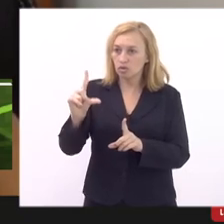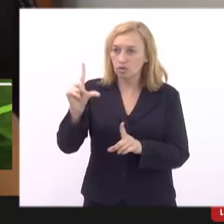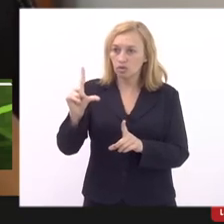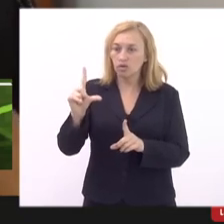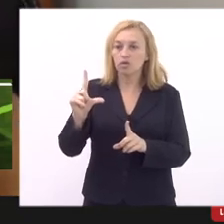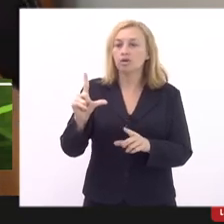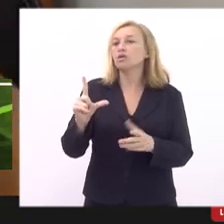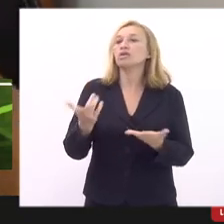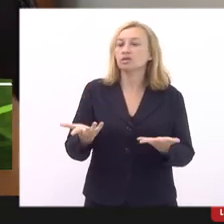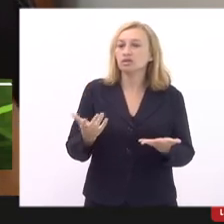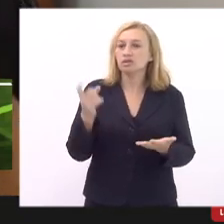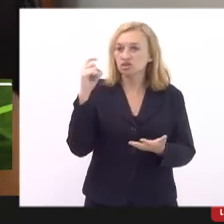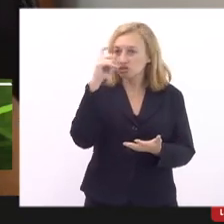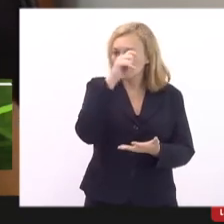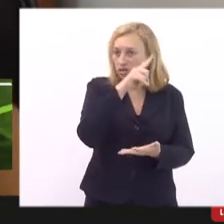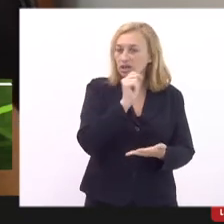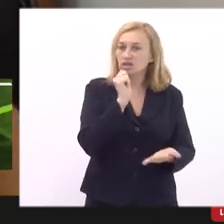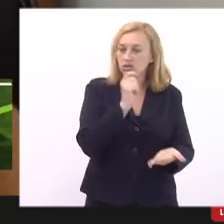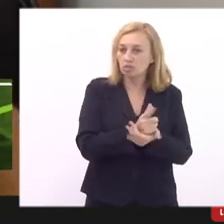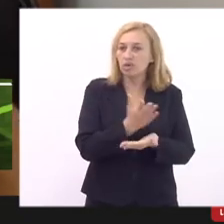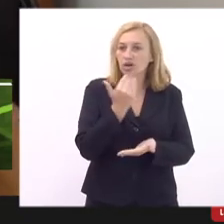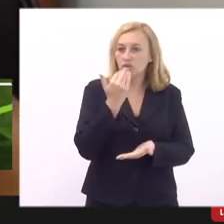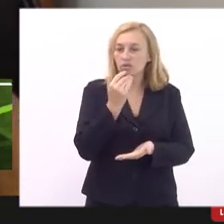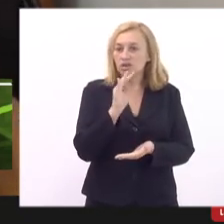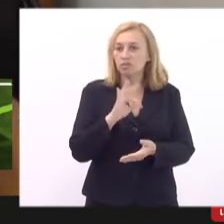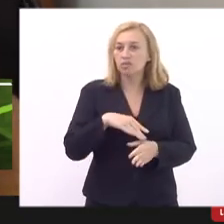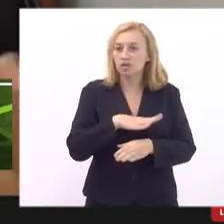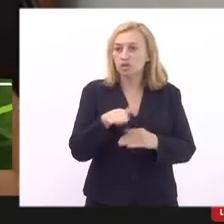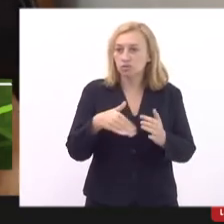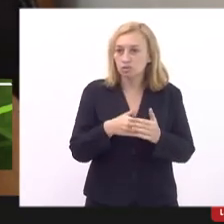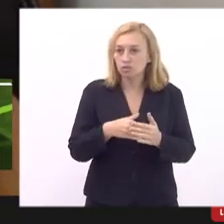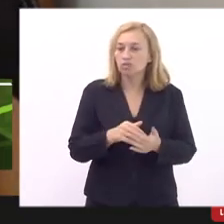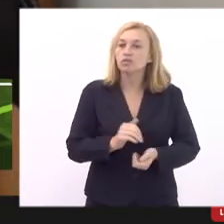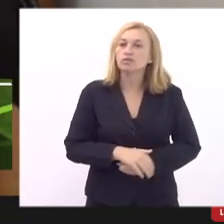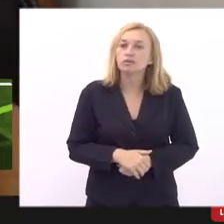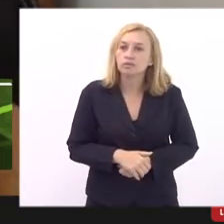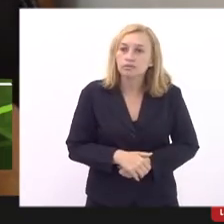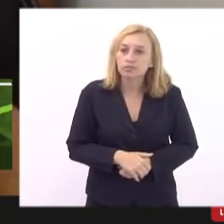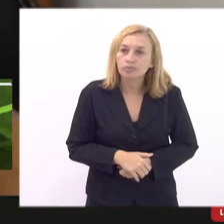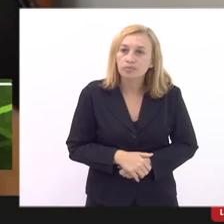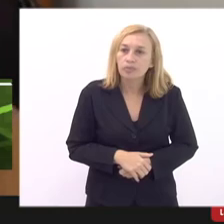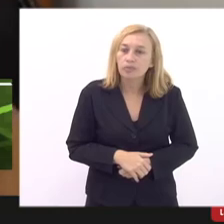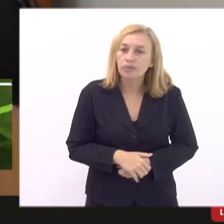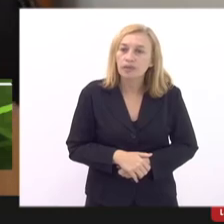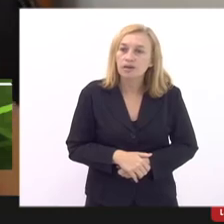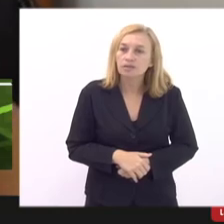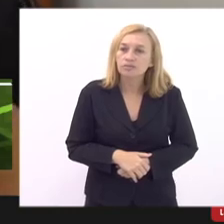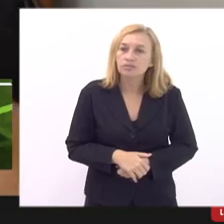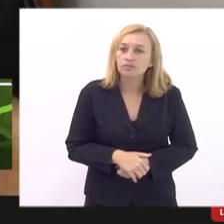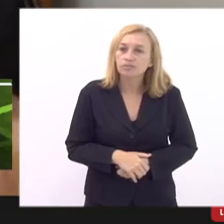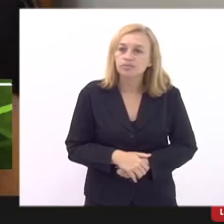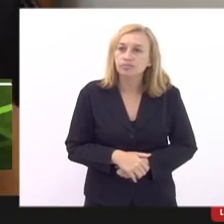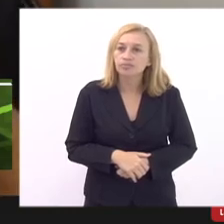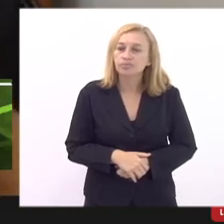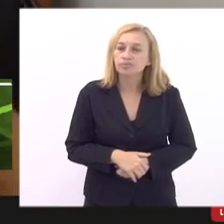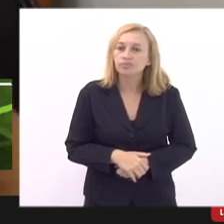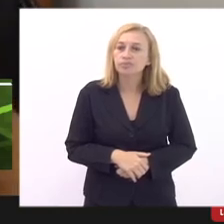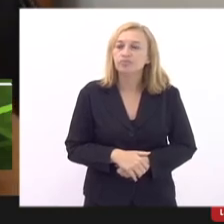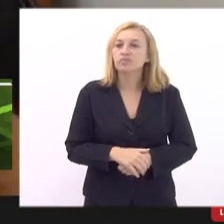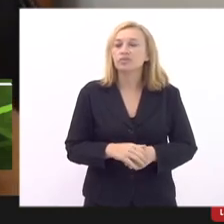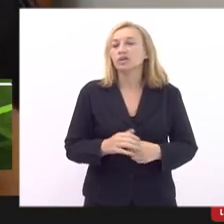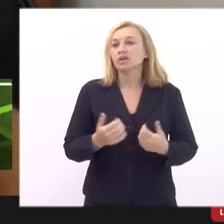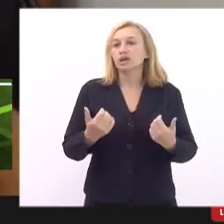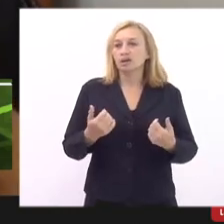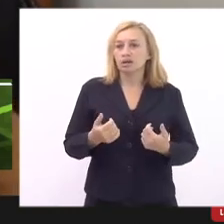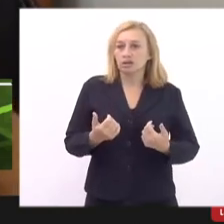longo prazo então ele precisa prever um gasto futuro e ele não pode ser um número frio que não contempla a realidade